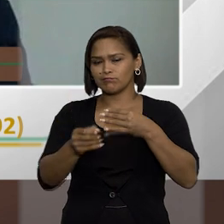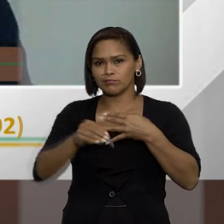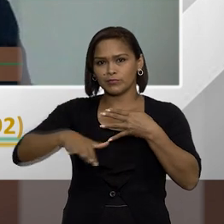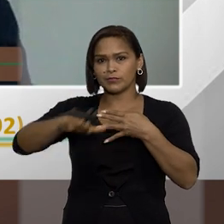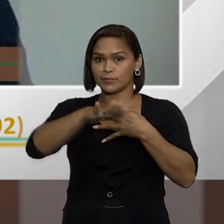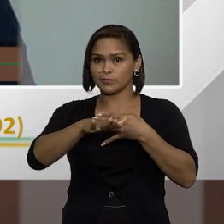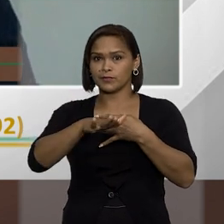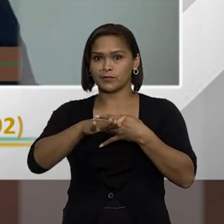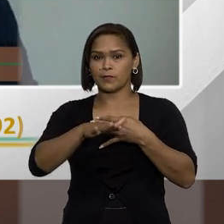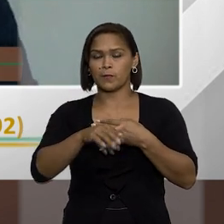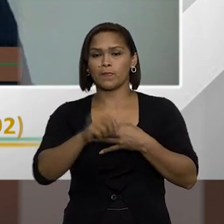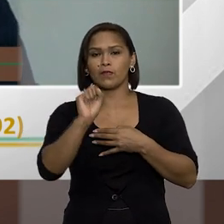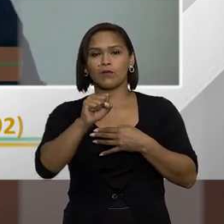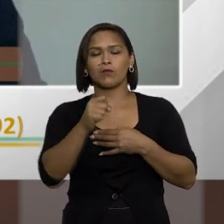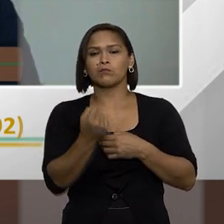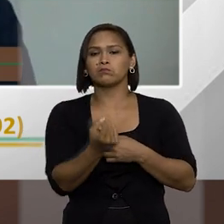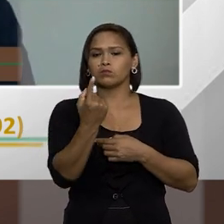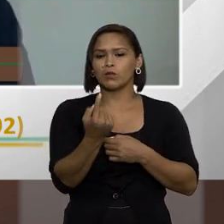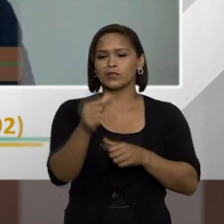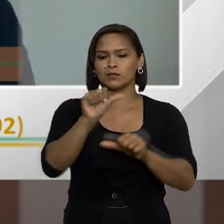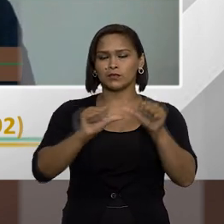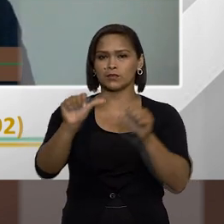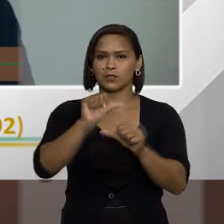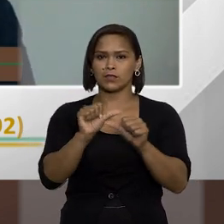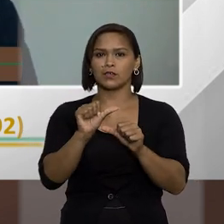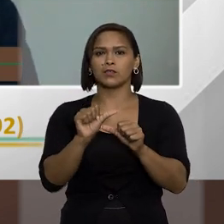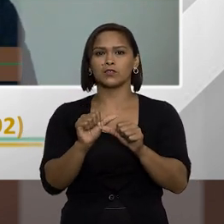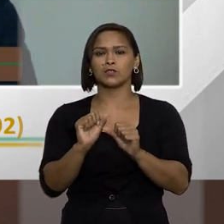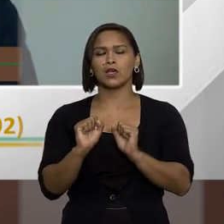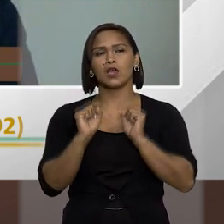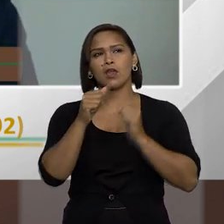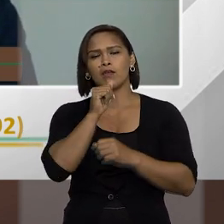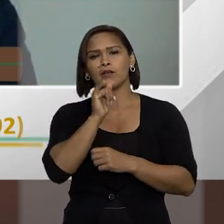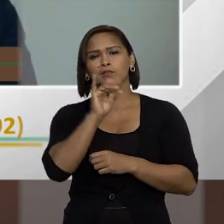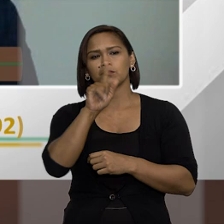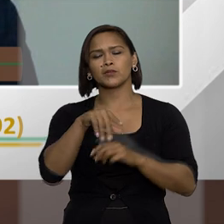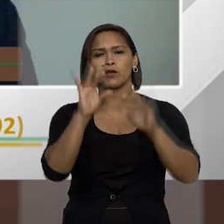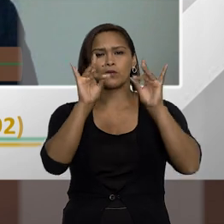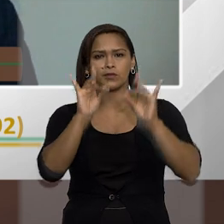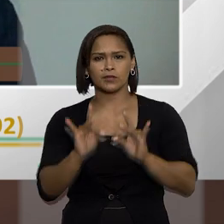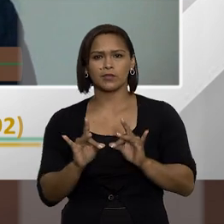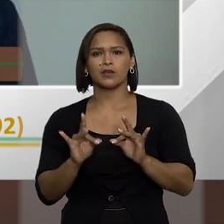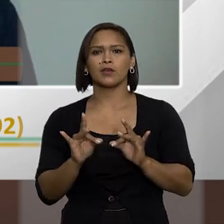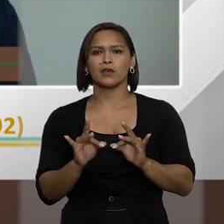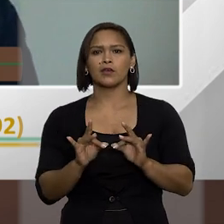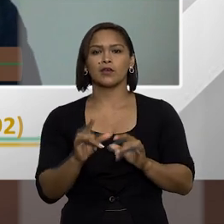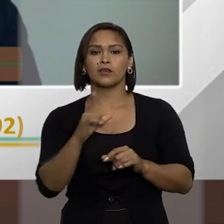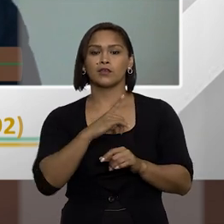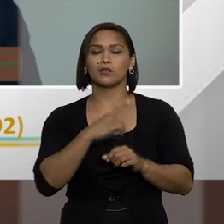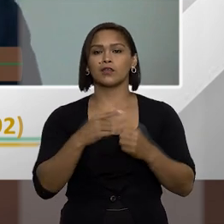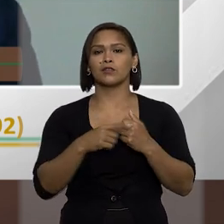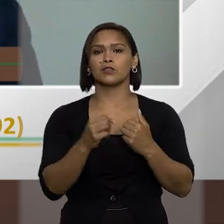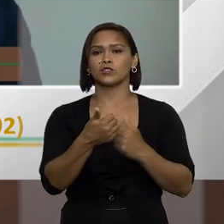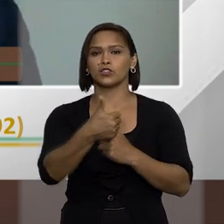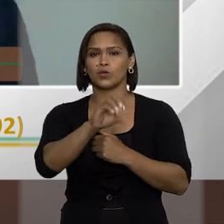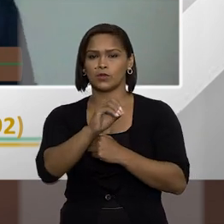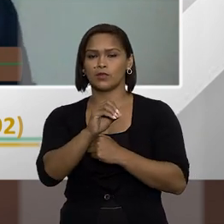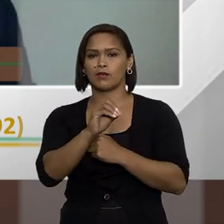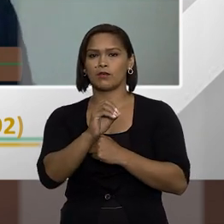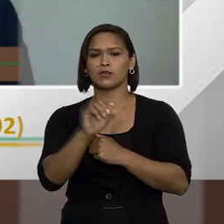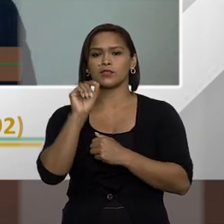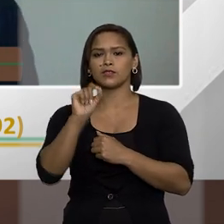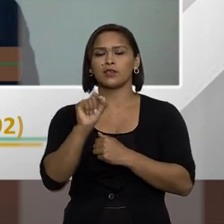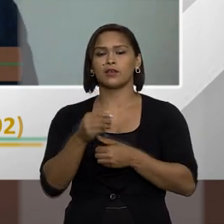jurisprudenciais, né, uma dessas alterações, até um detalhe, né, que consta lá do artigo 10,